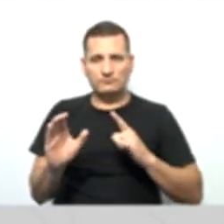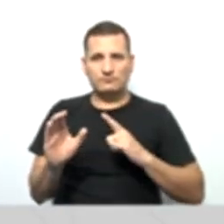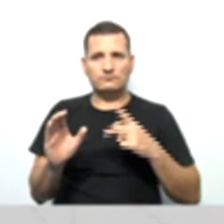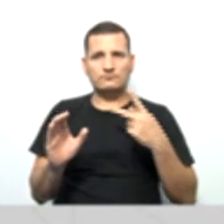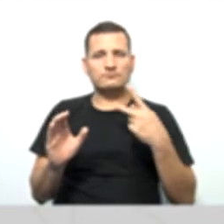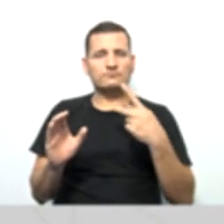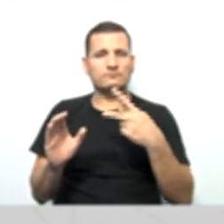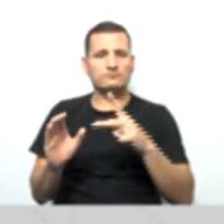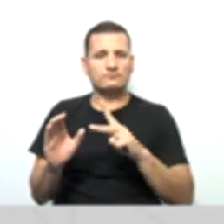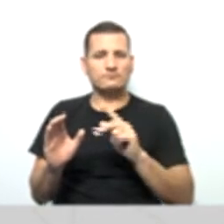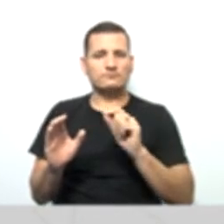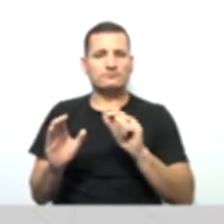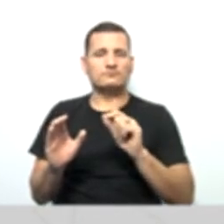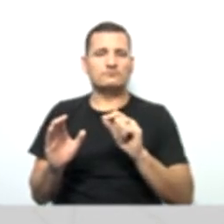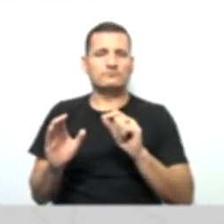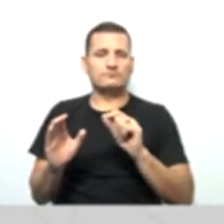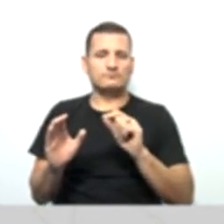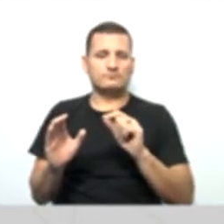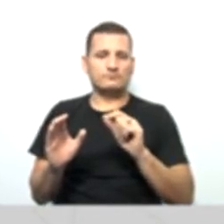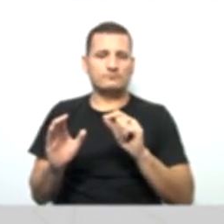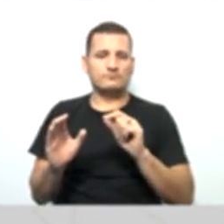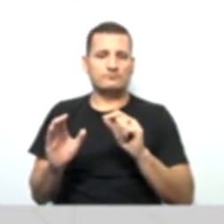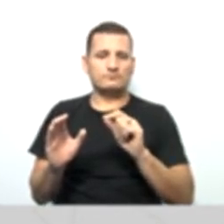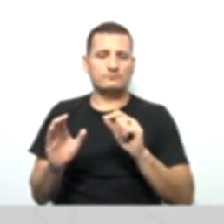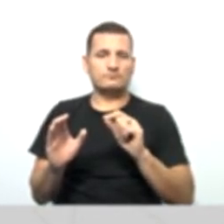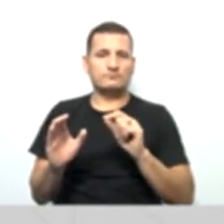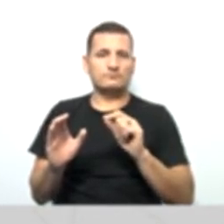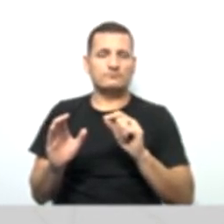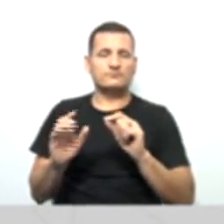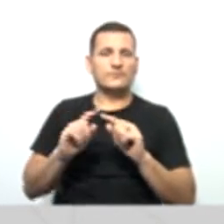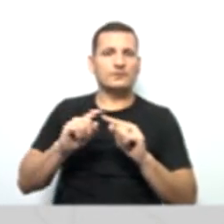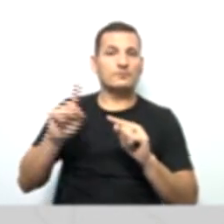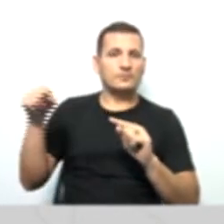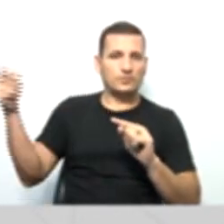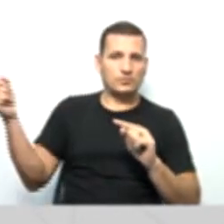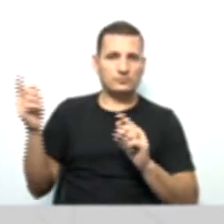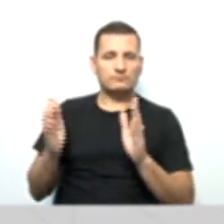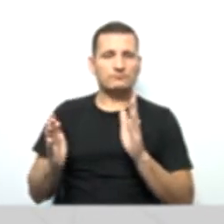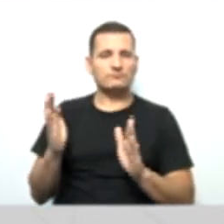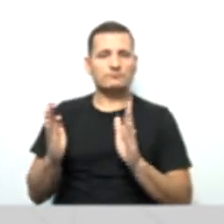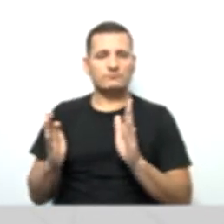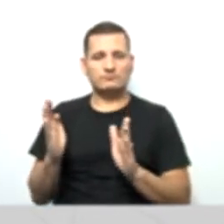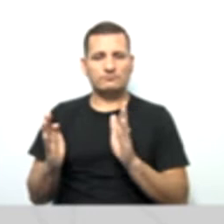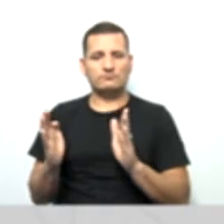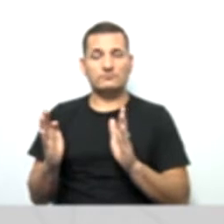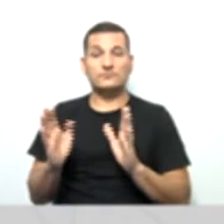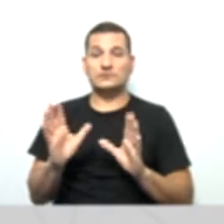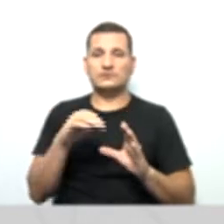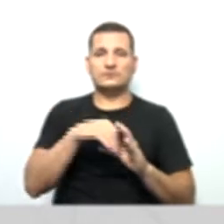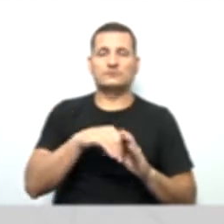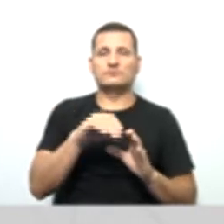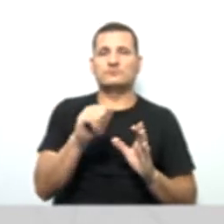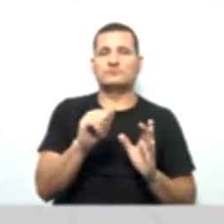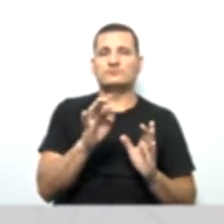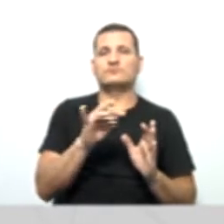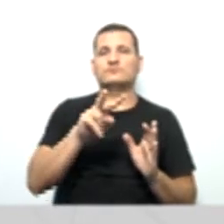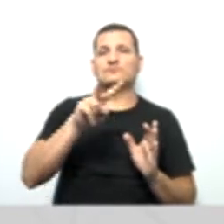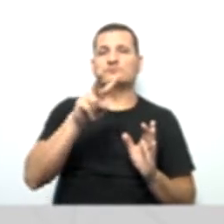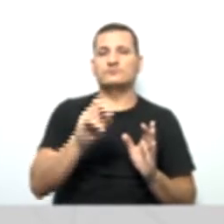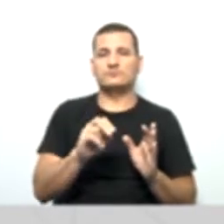reproduzidos em períodos seguintes, são mantidos no ativo para serem